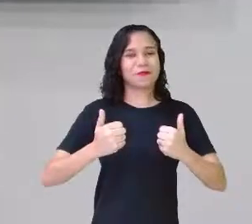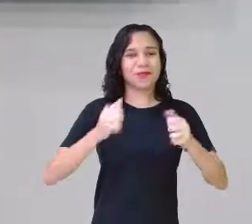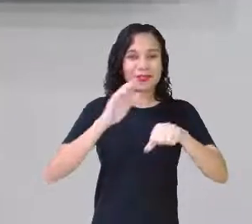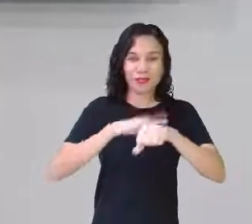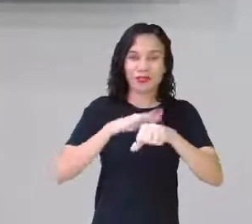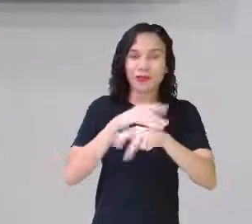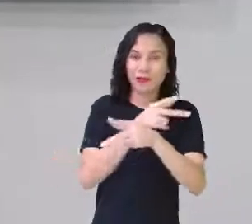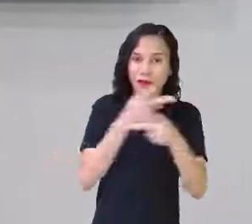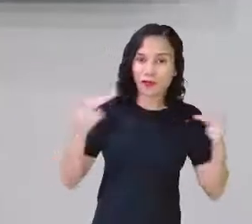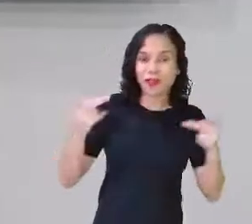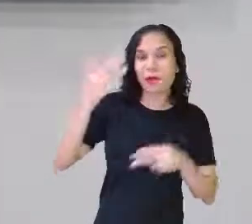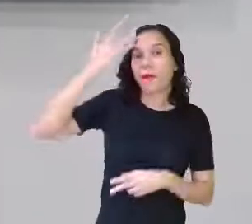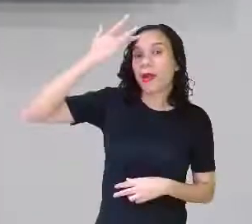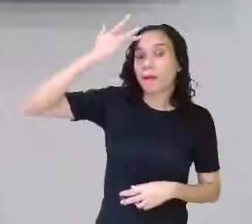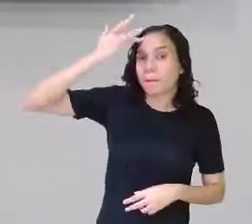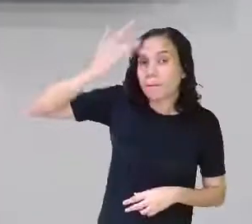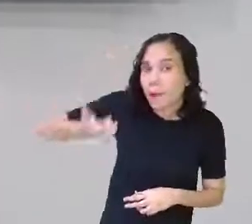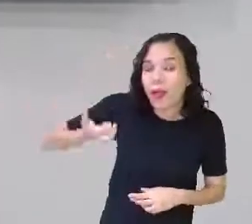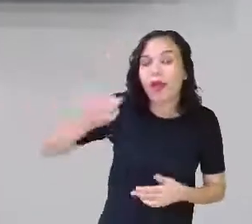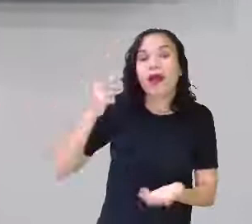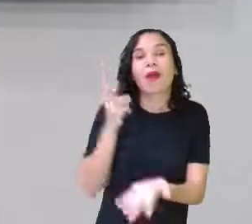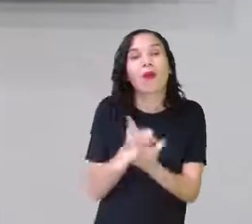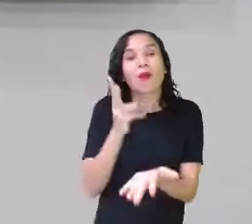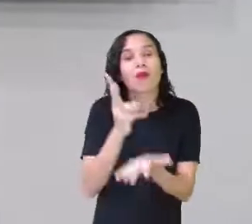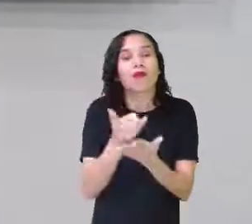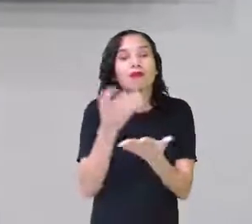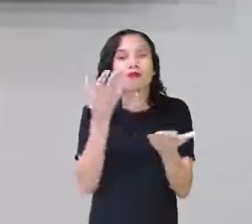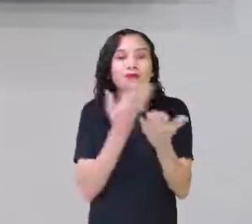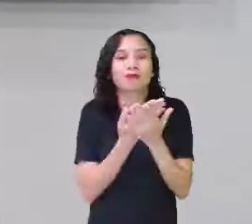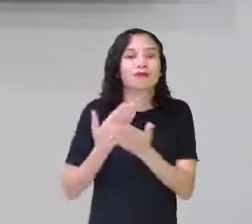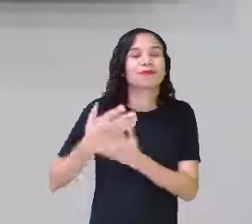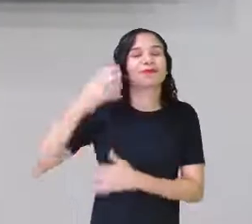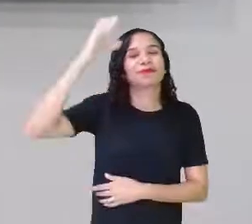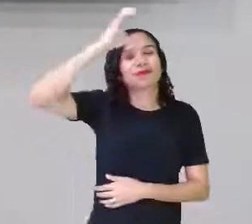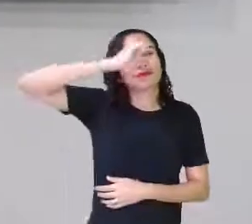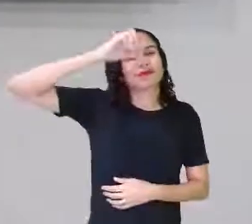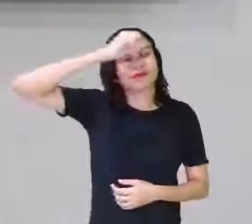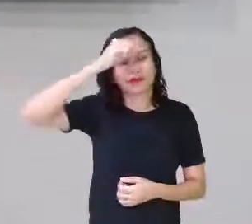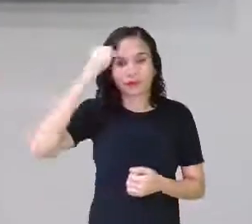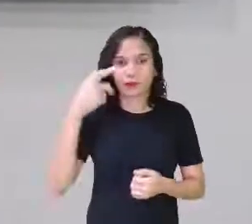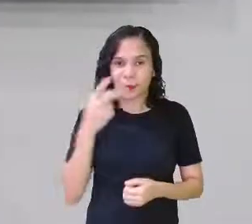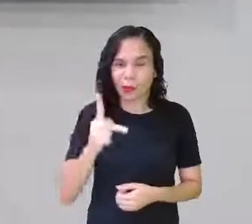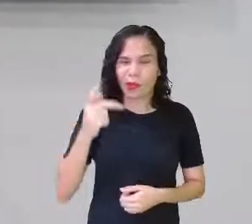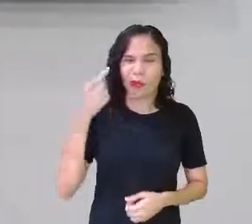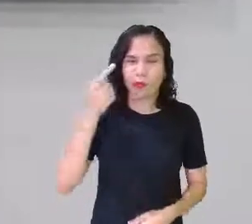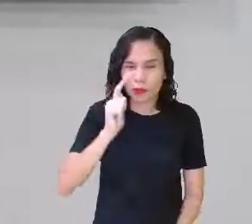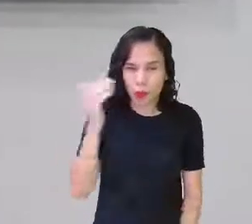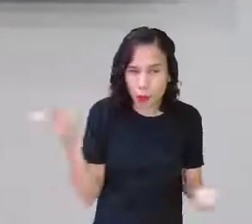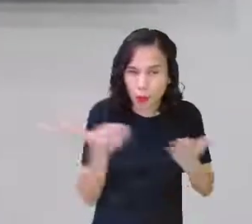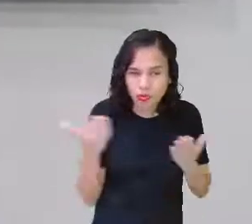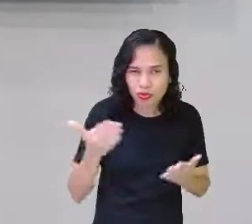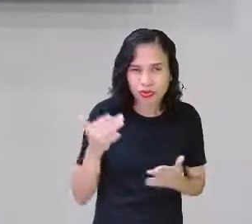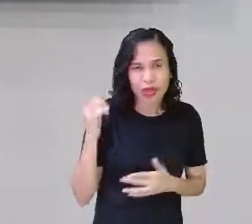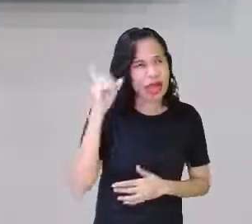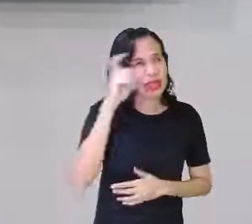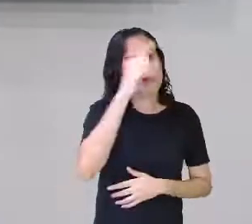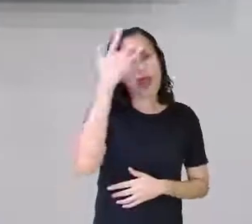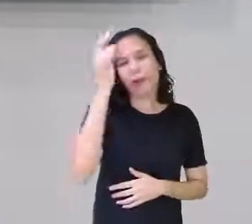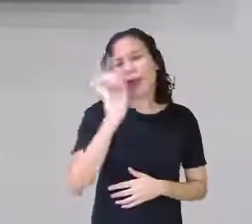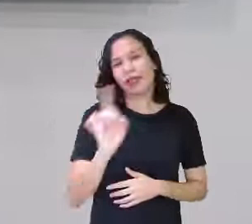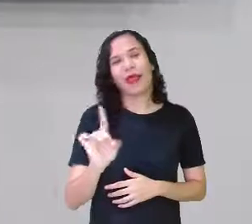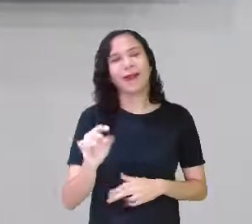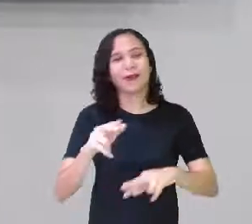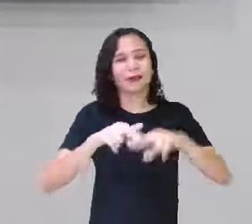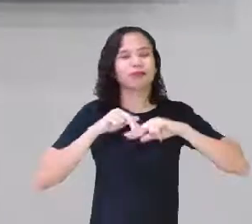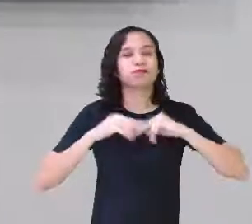convidando a todos para amanhã. uma continuidade da aula de hoje. Se pegaram o assunto de hoje, não terão nenhuma dificuldade para amanhã.